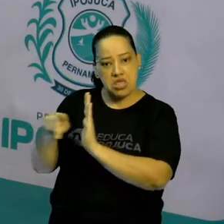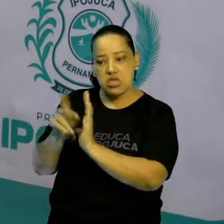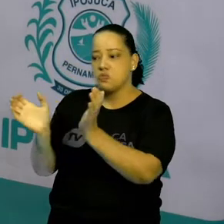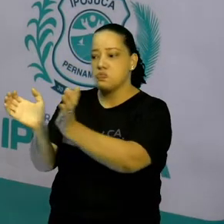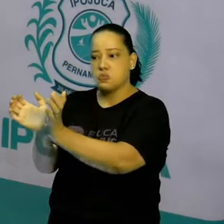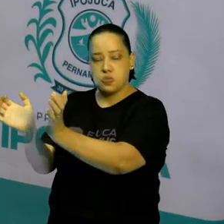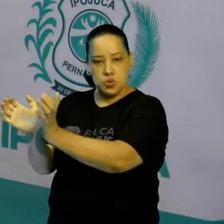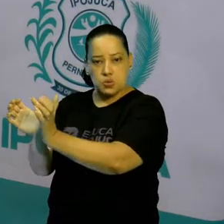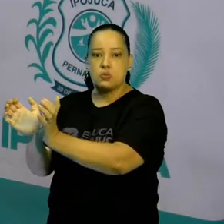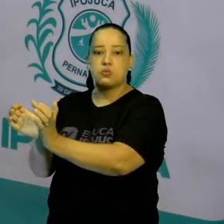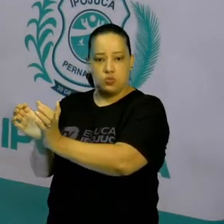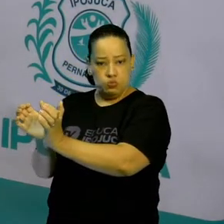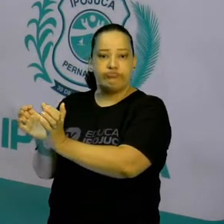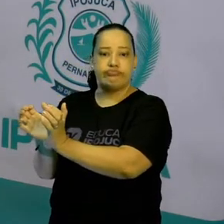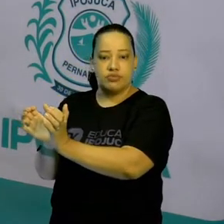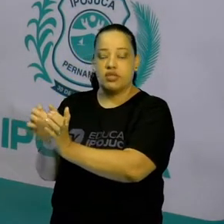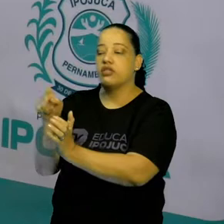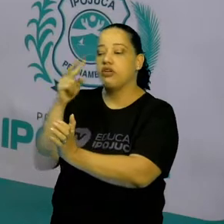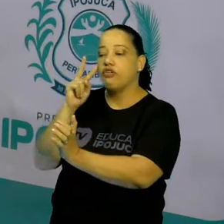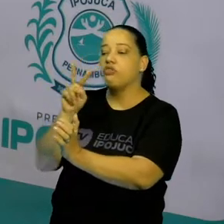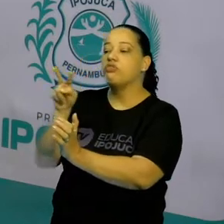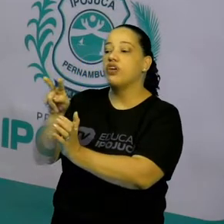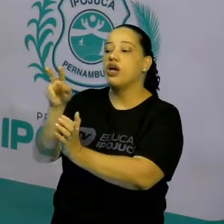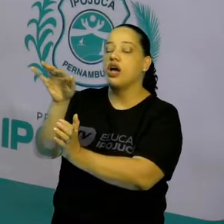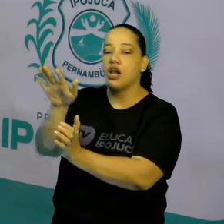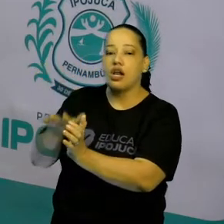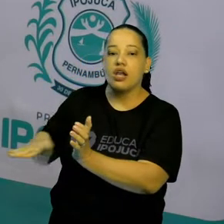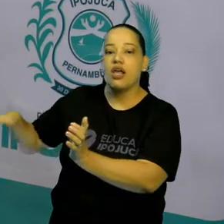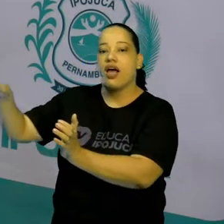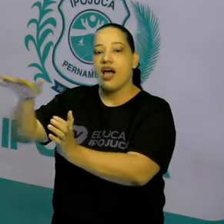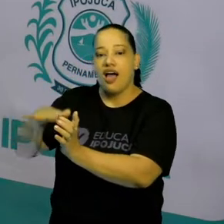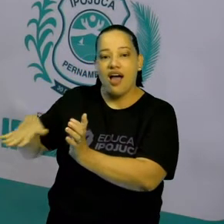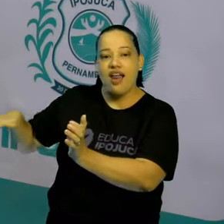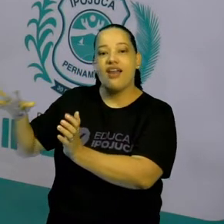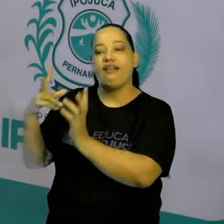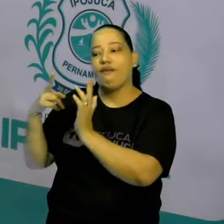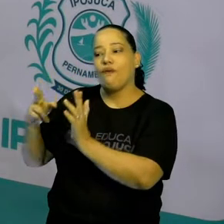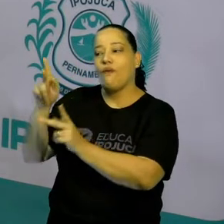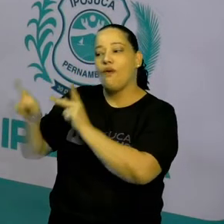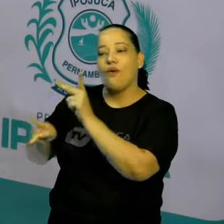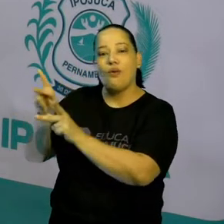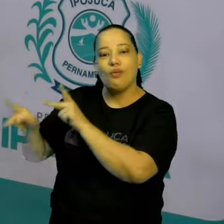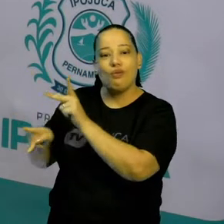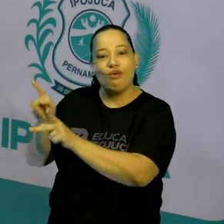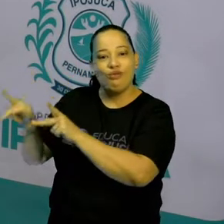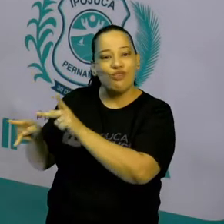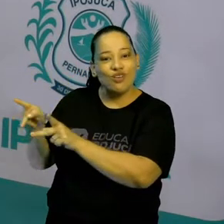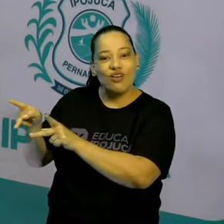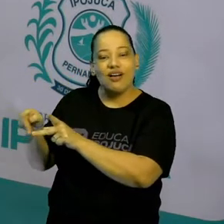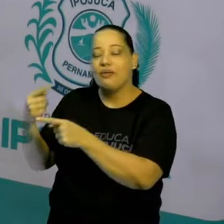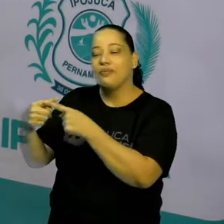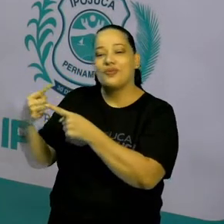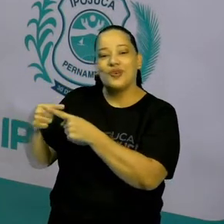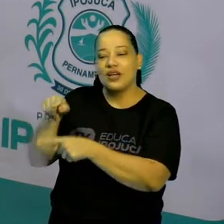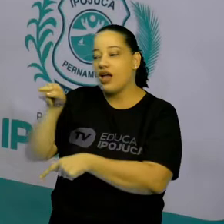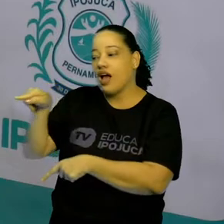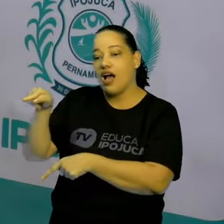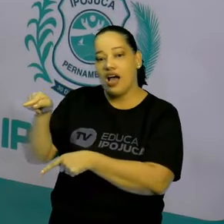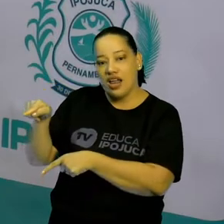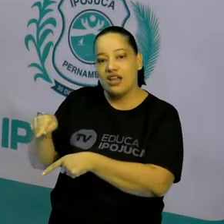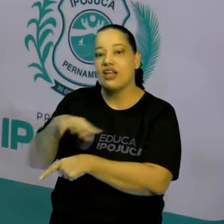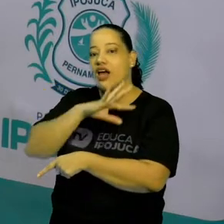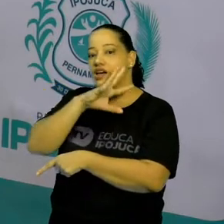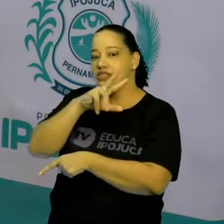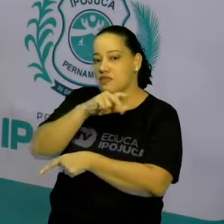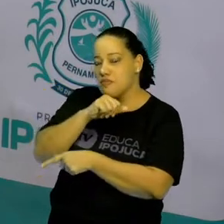aquilo dali é uma população. Porque todos os animais que estão ali são